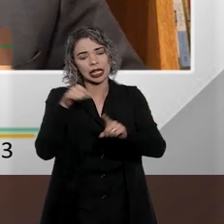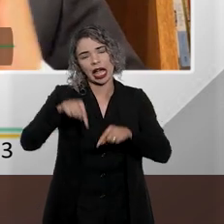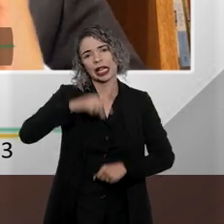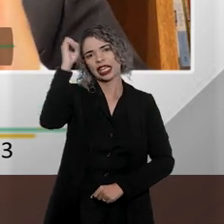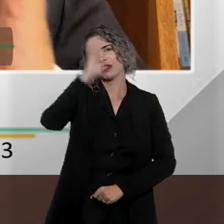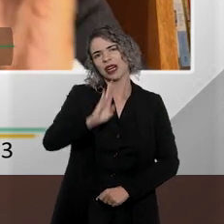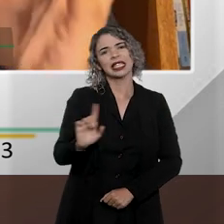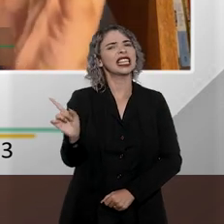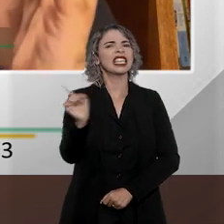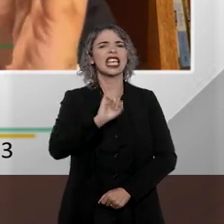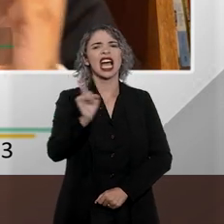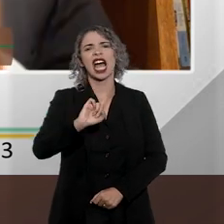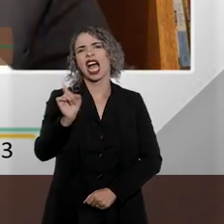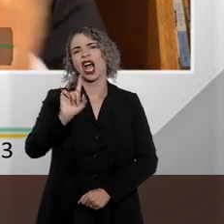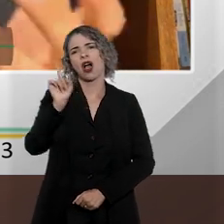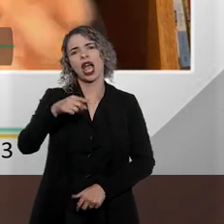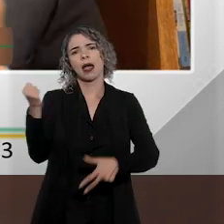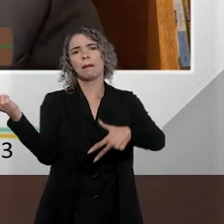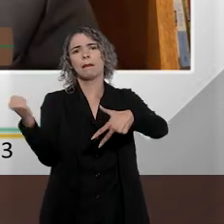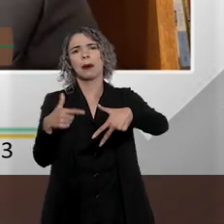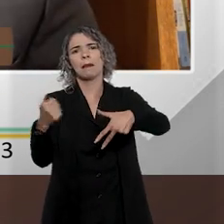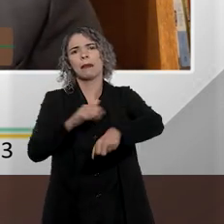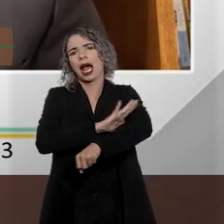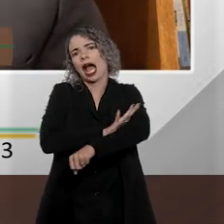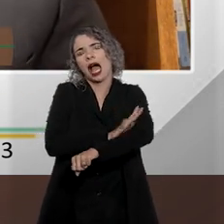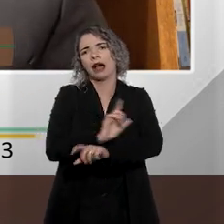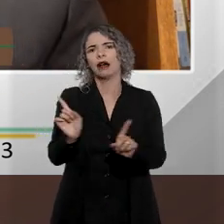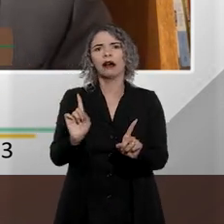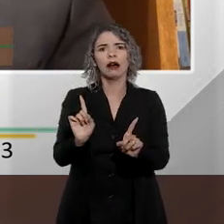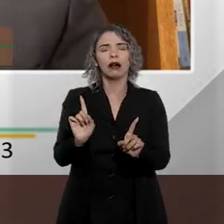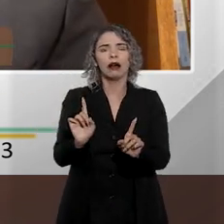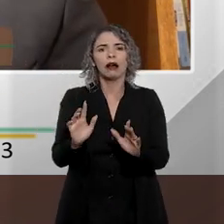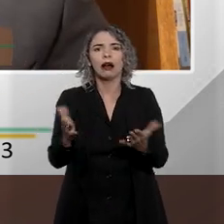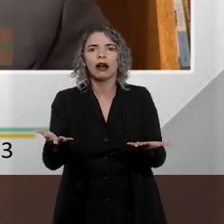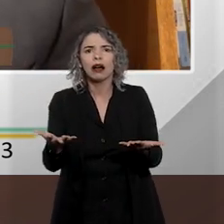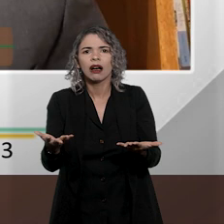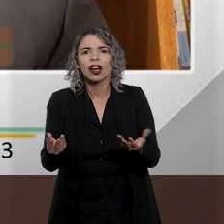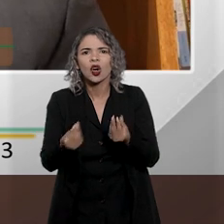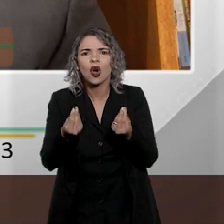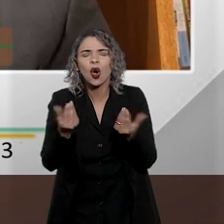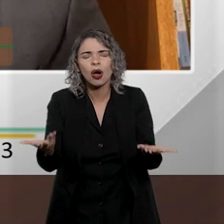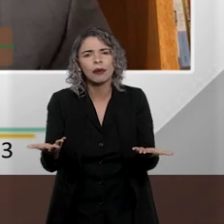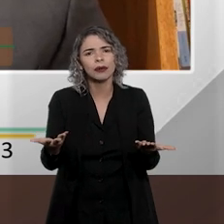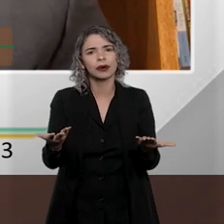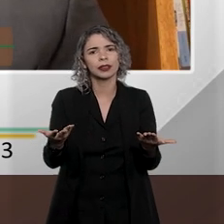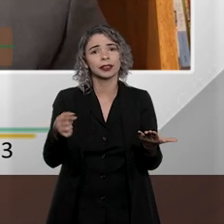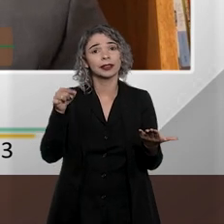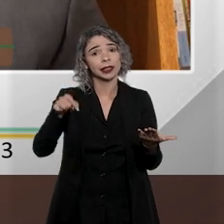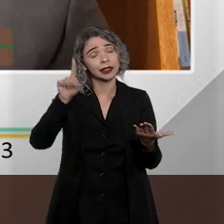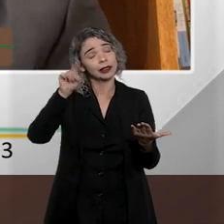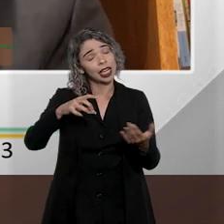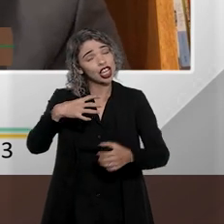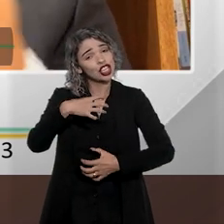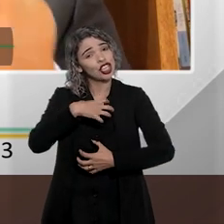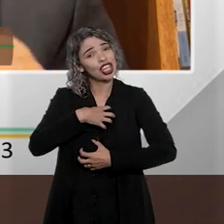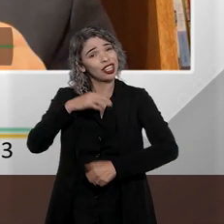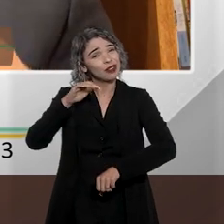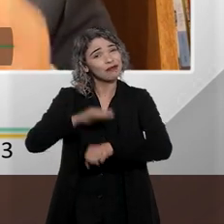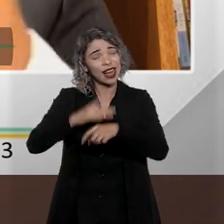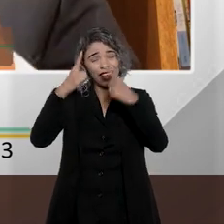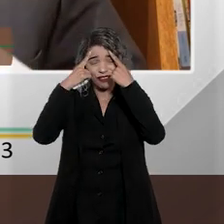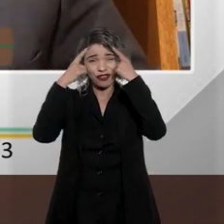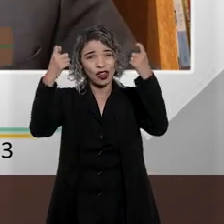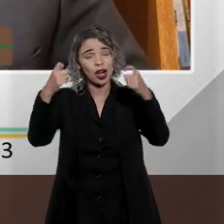o Brasil, não, isso não é racismo, é injúria racial. Como que isso não é racismo? É evidente que isso é racismo e essa é a forma, uma das formas mais